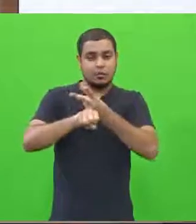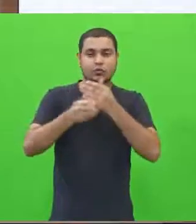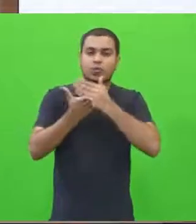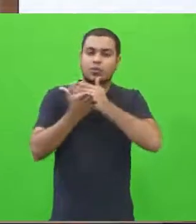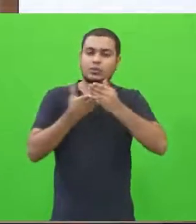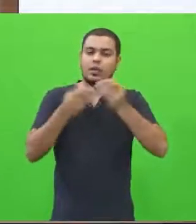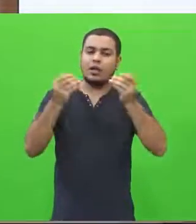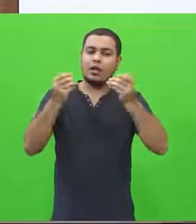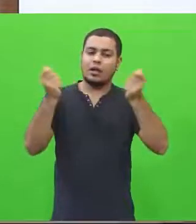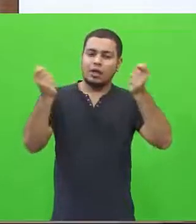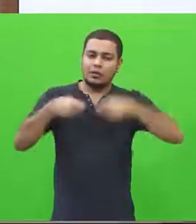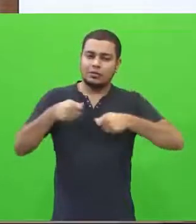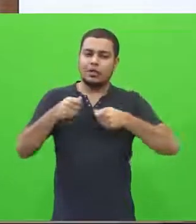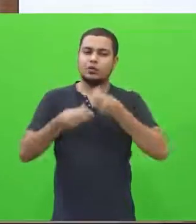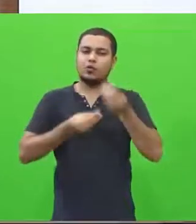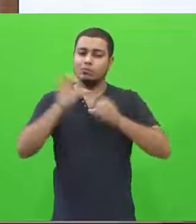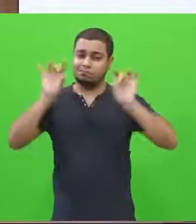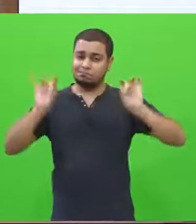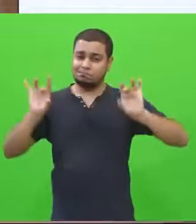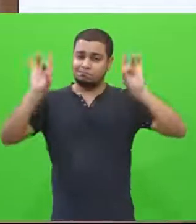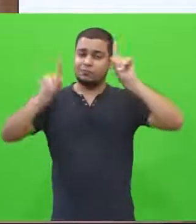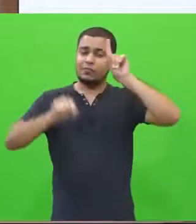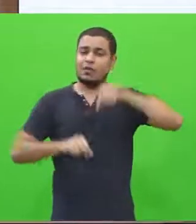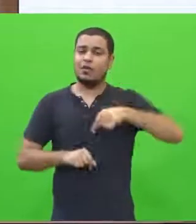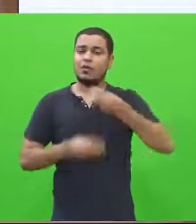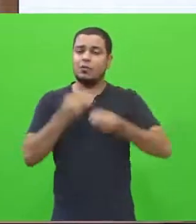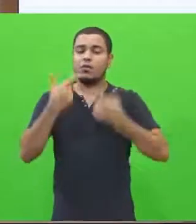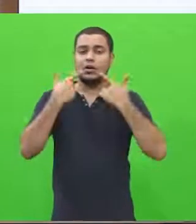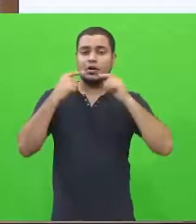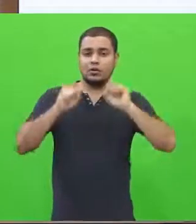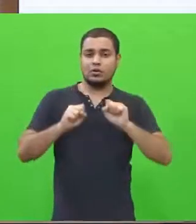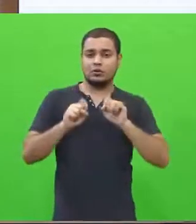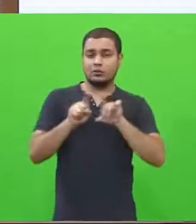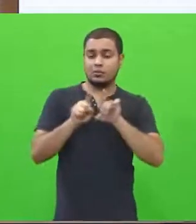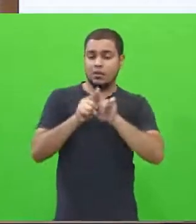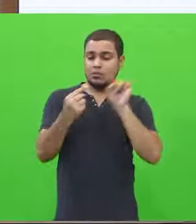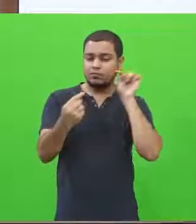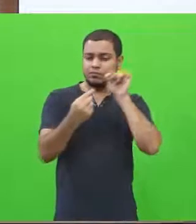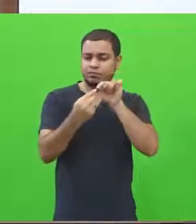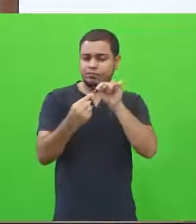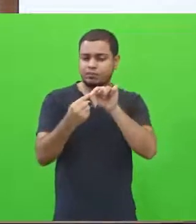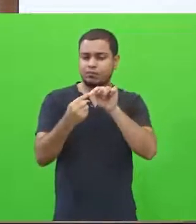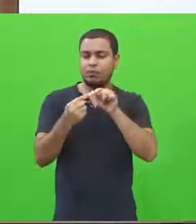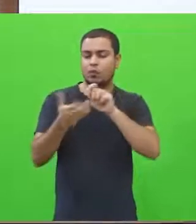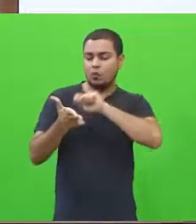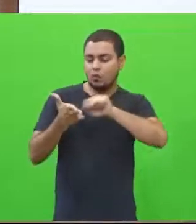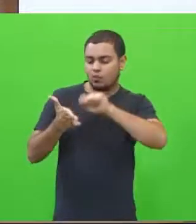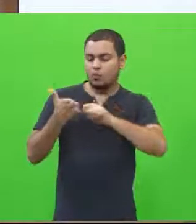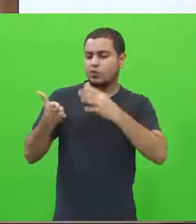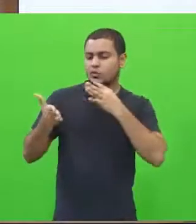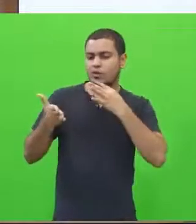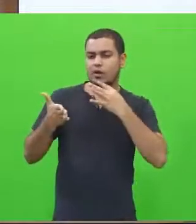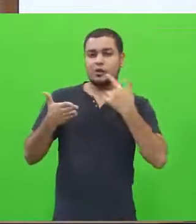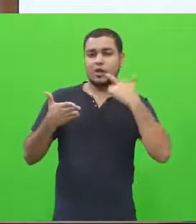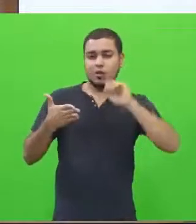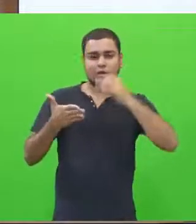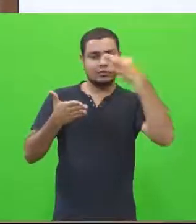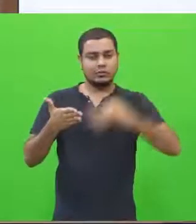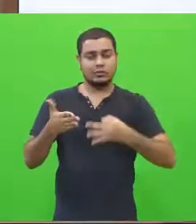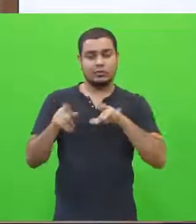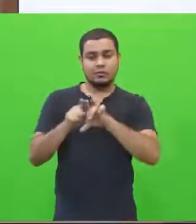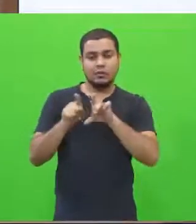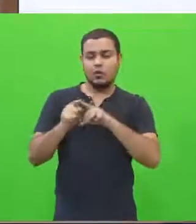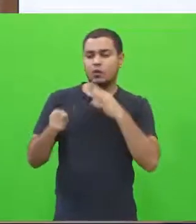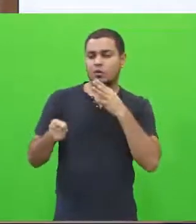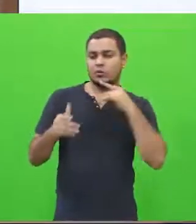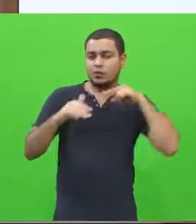competência especial, e vai diretamente ao ponto do domínio da linguagem, quando ela fala que esse domínio